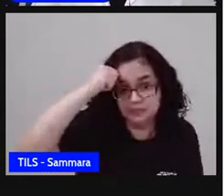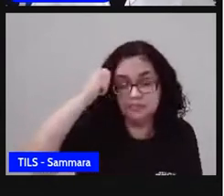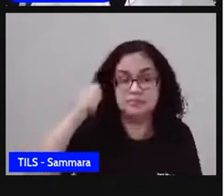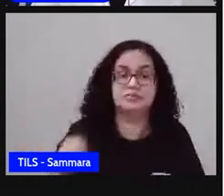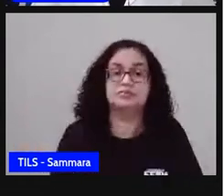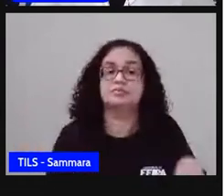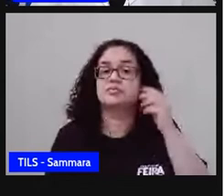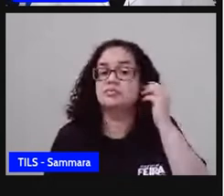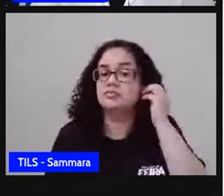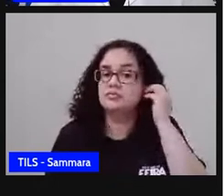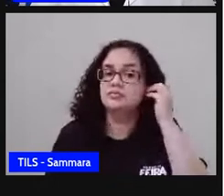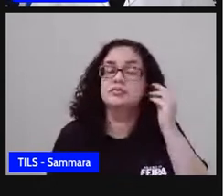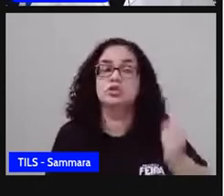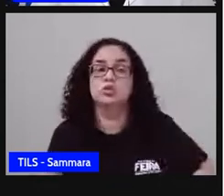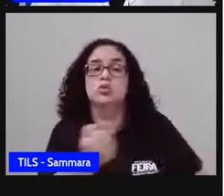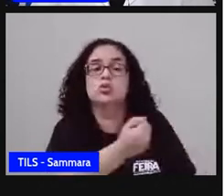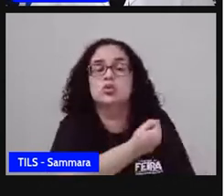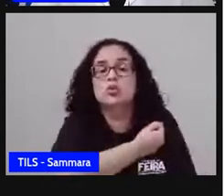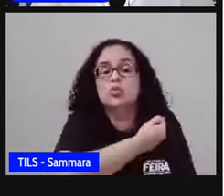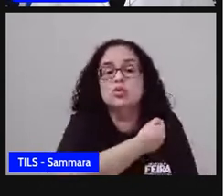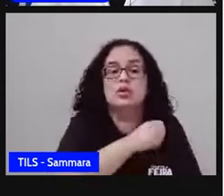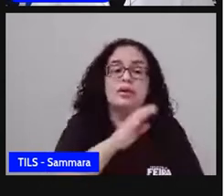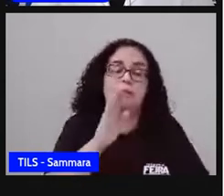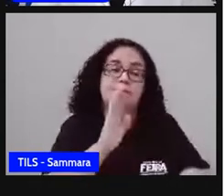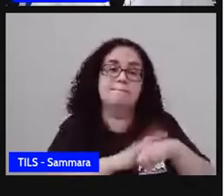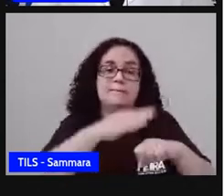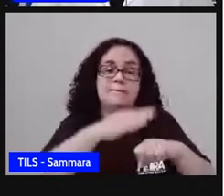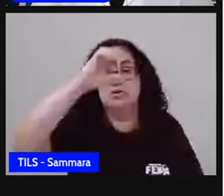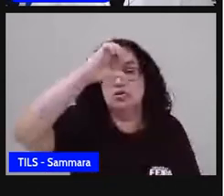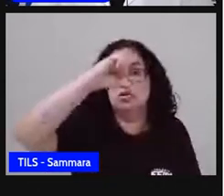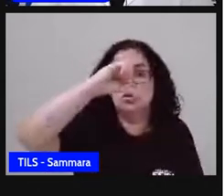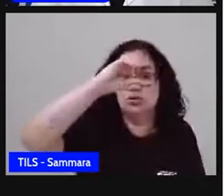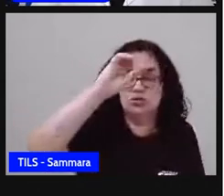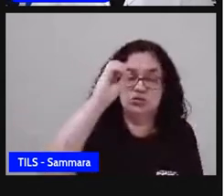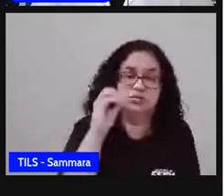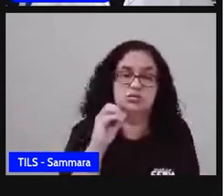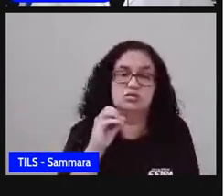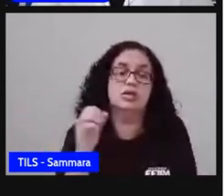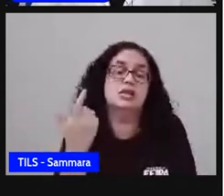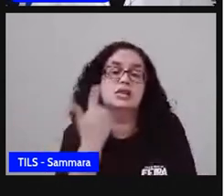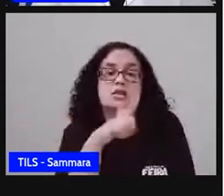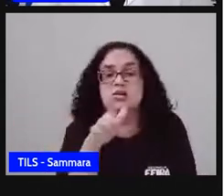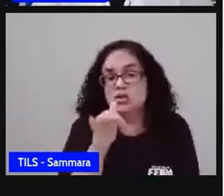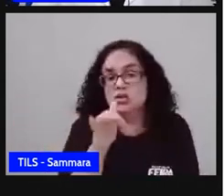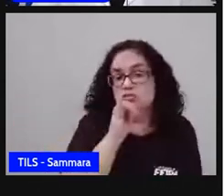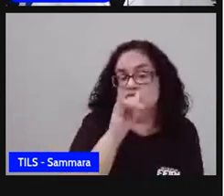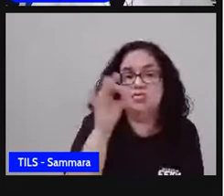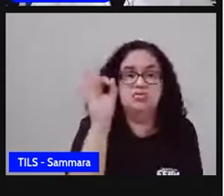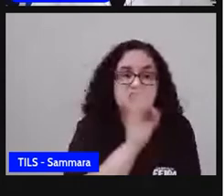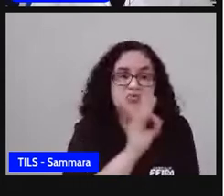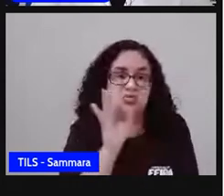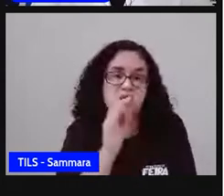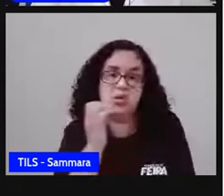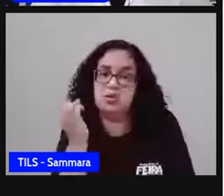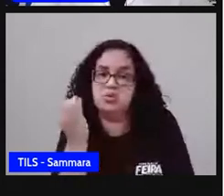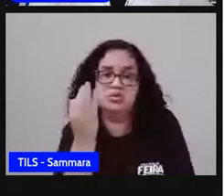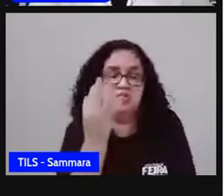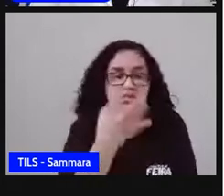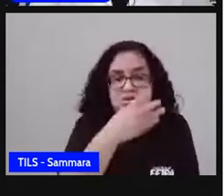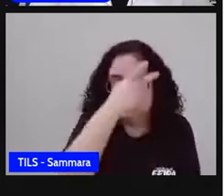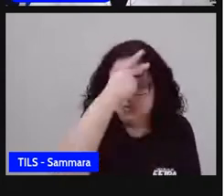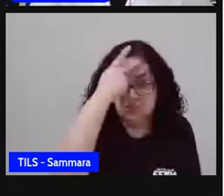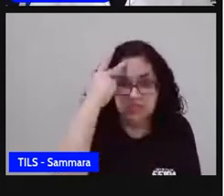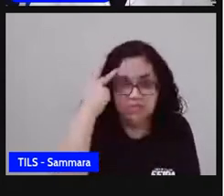Olha os números aqui. Mais de 90. A gente não tem informação se é percentual, se é quantidade de pessoas.